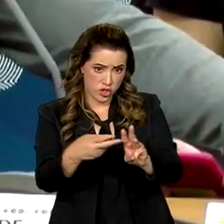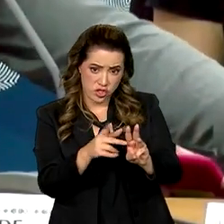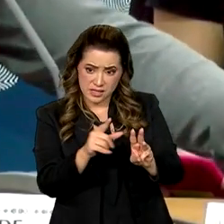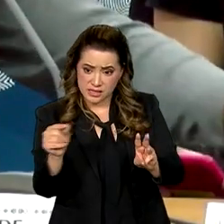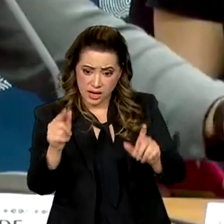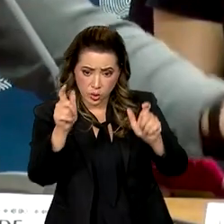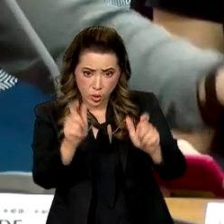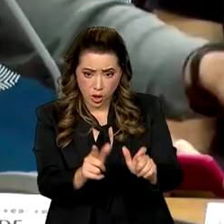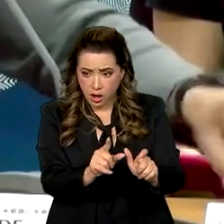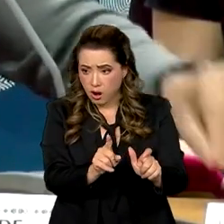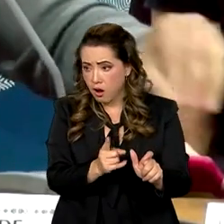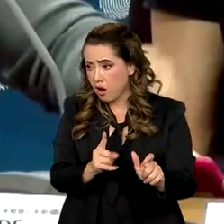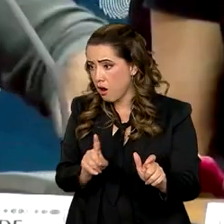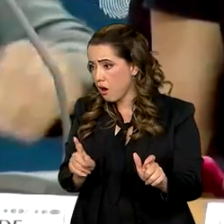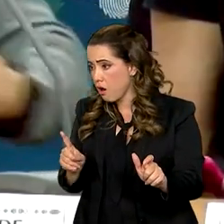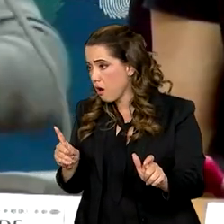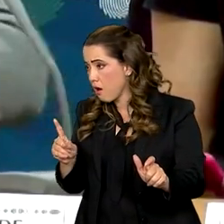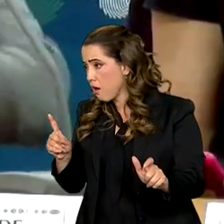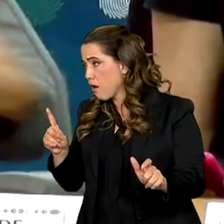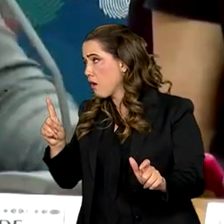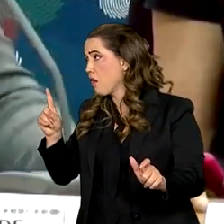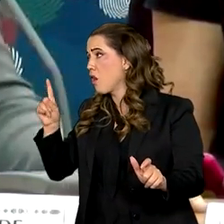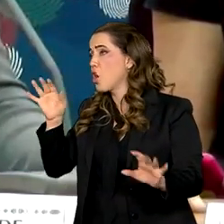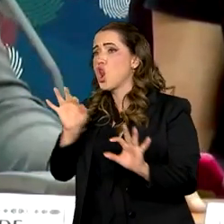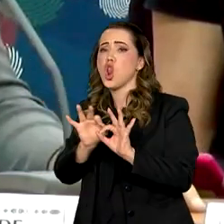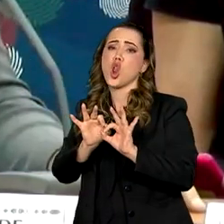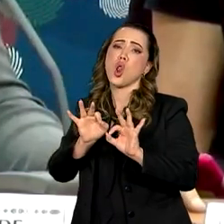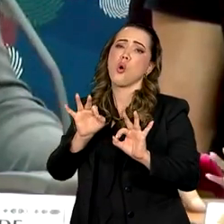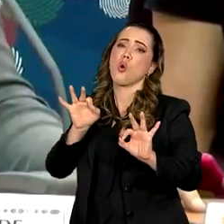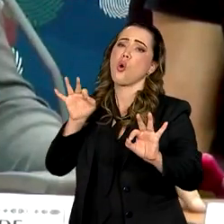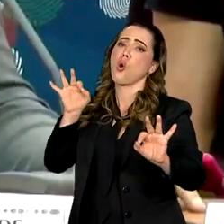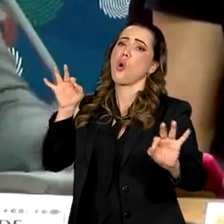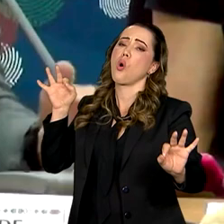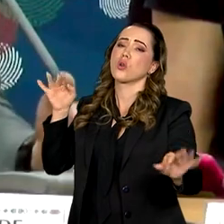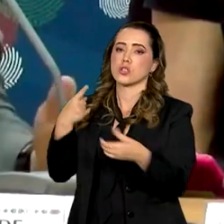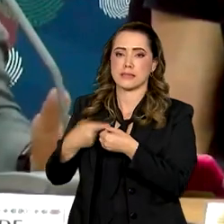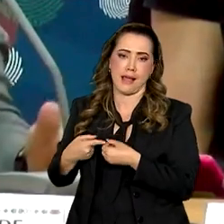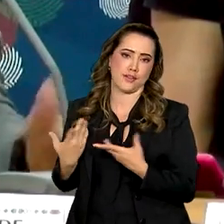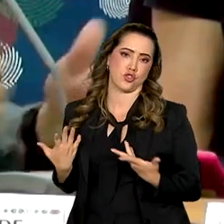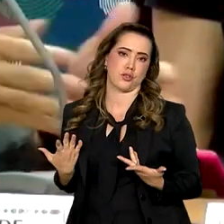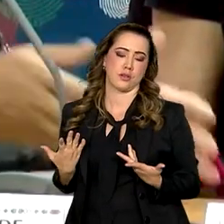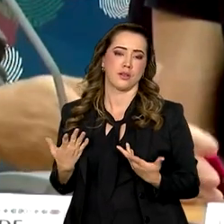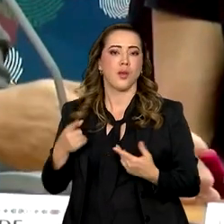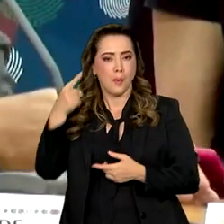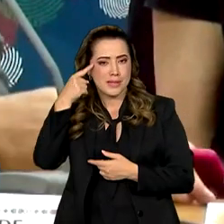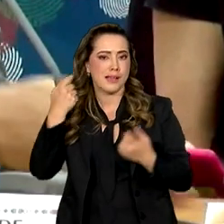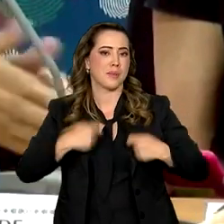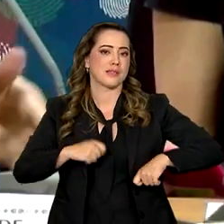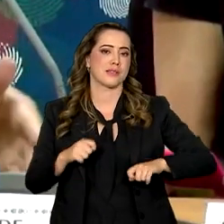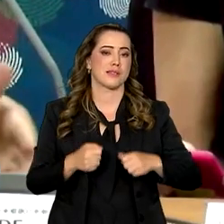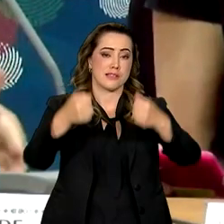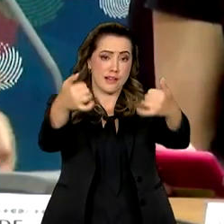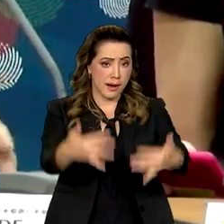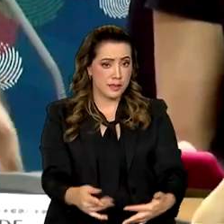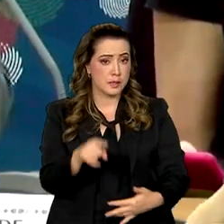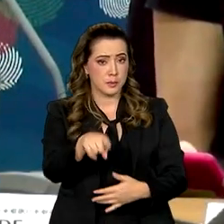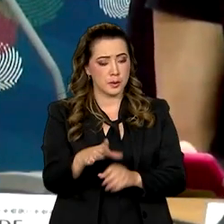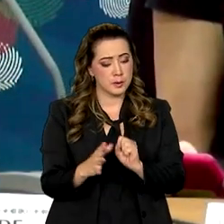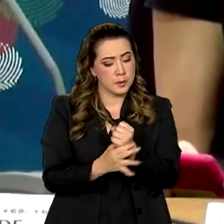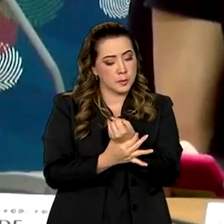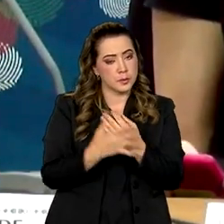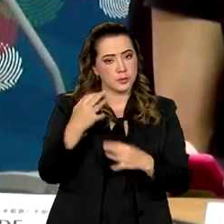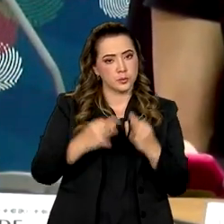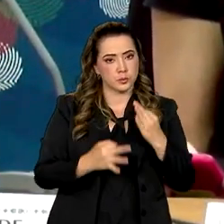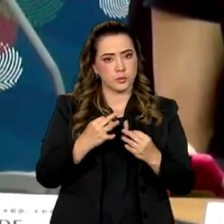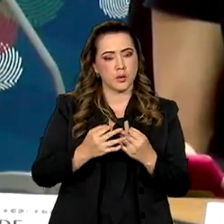indígena e se deslocar quilômetros e quilômetros para chegar na cidade mais próxima. Então temos que pensar isso. Esclarecimento, segurança jurídica e